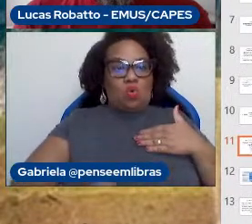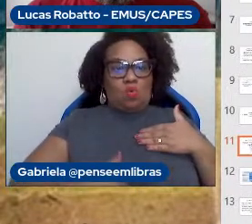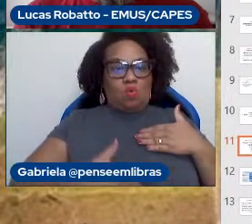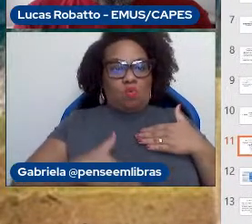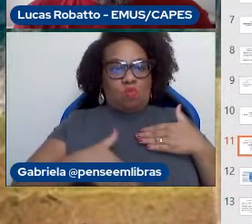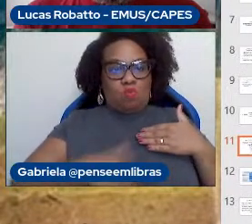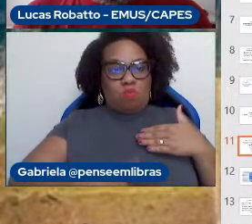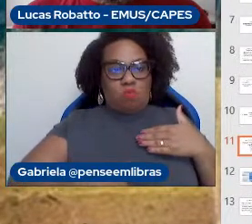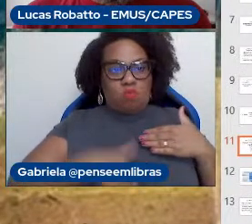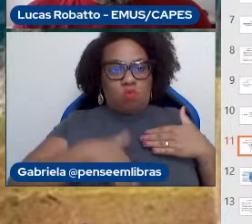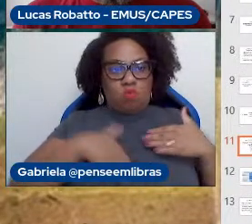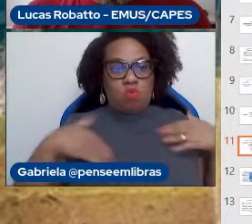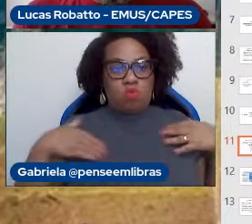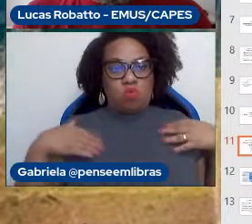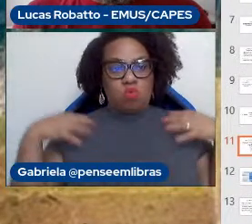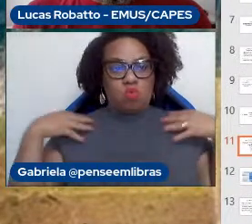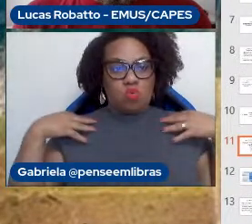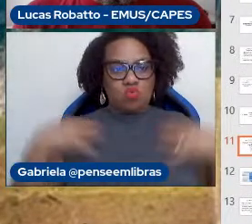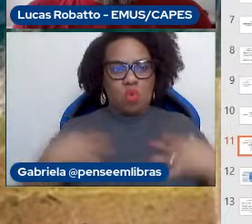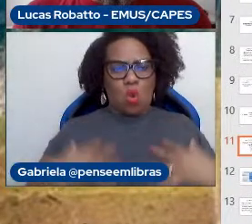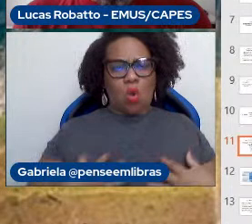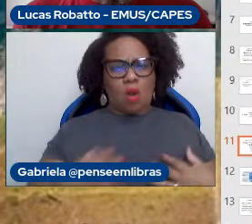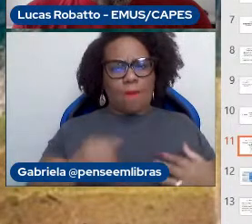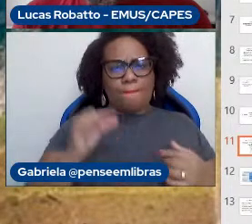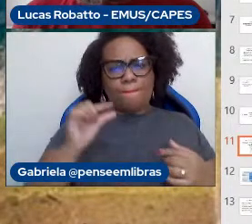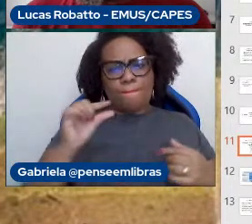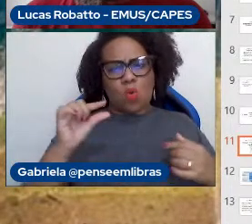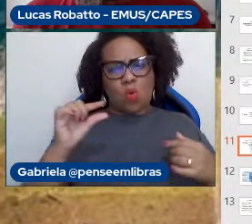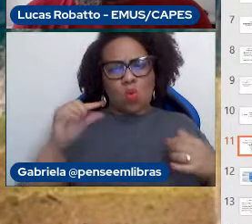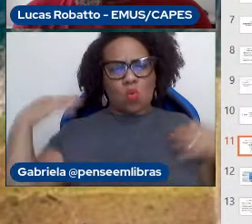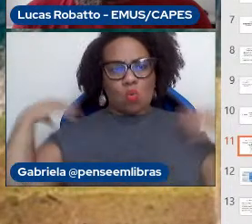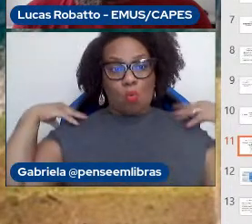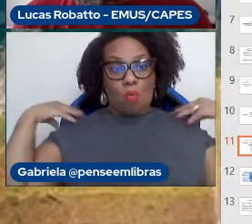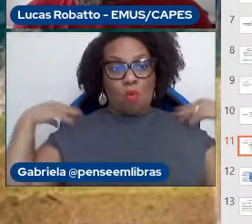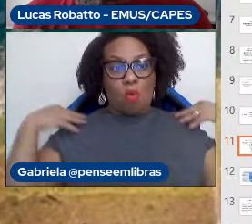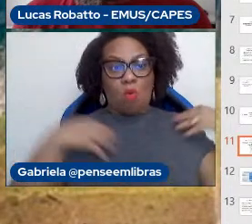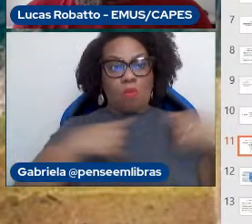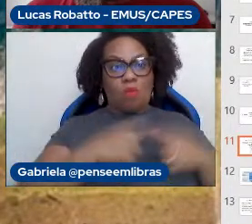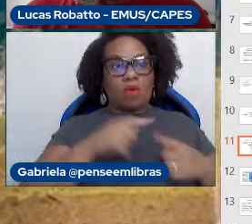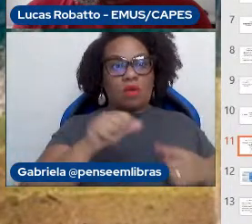muito pouco do tórax. O abdômen e o tórax por causa da respiração,